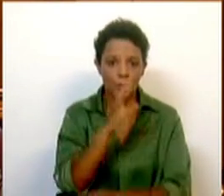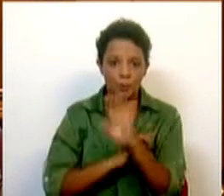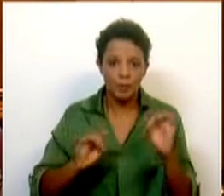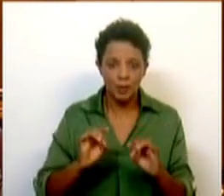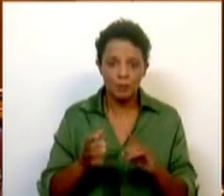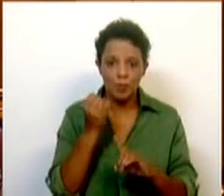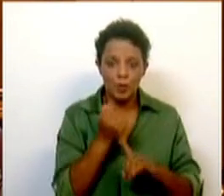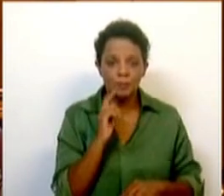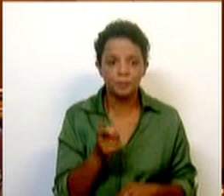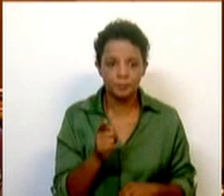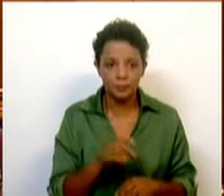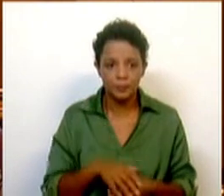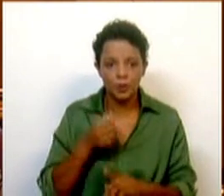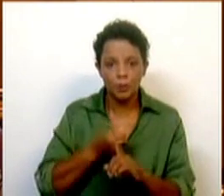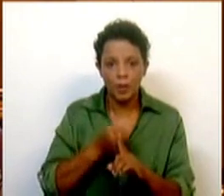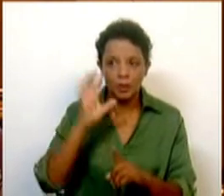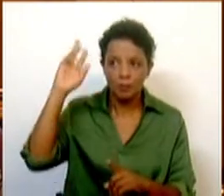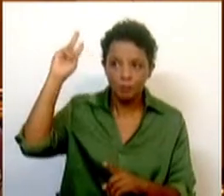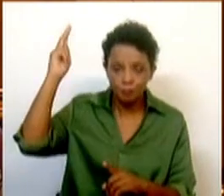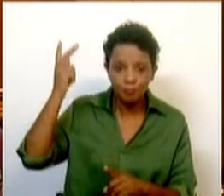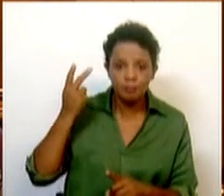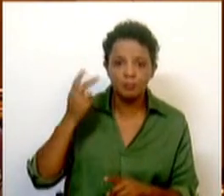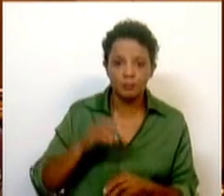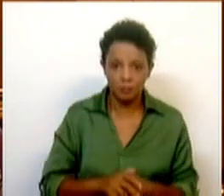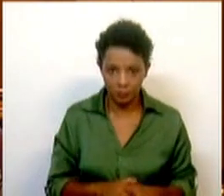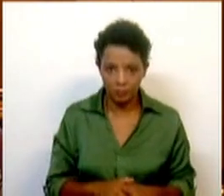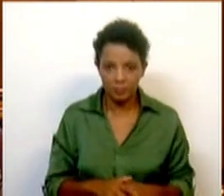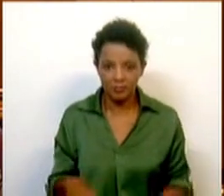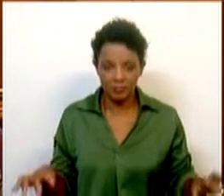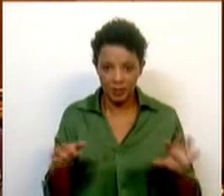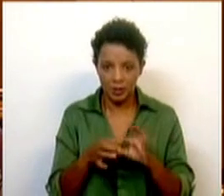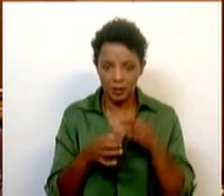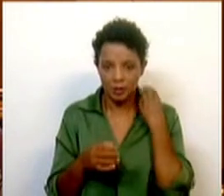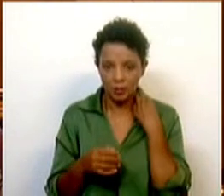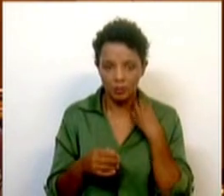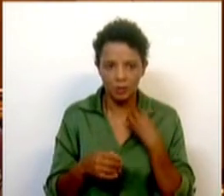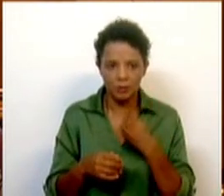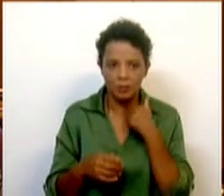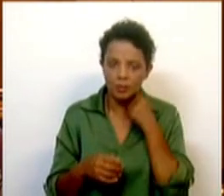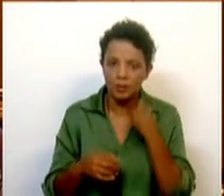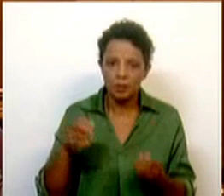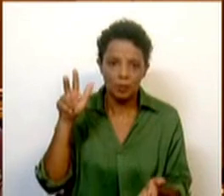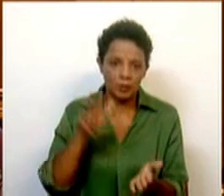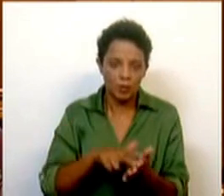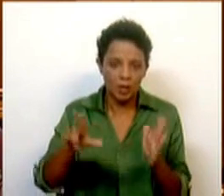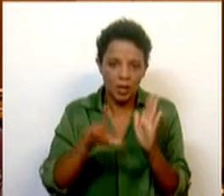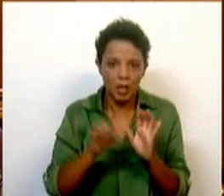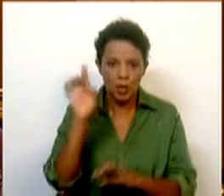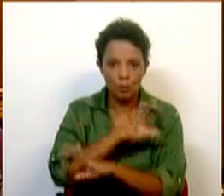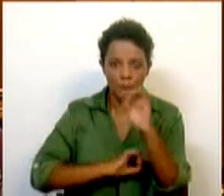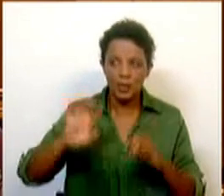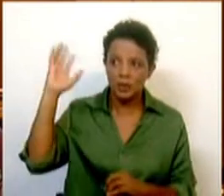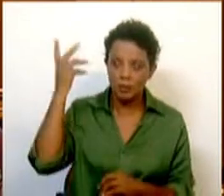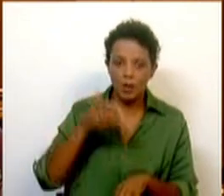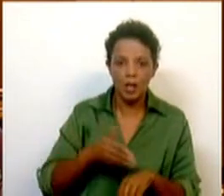foi mais longe, que é justamente o domínio do combate às atrações climáticas, no âmbito primeiro da aprovação da Lei Europeia do Clima, aliás, que sucedeu